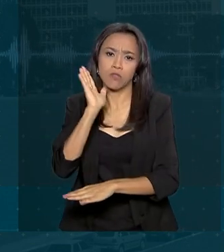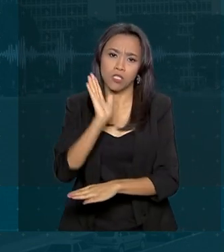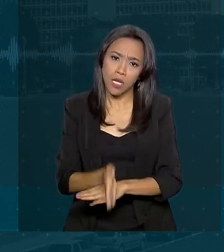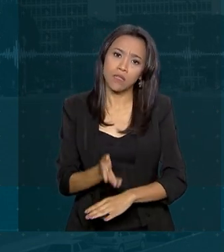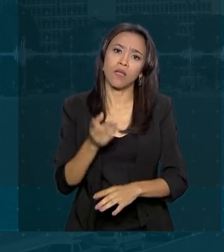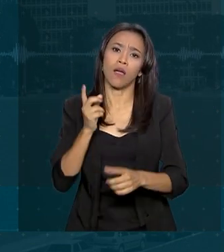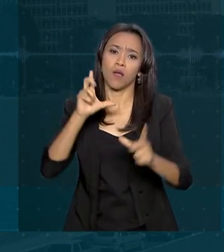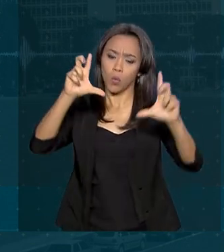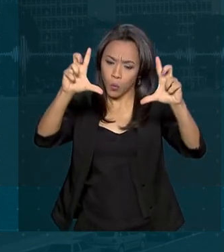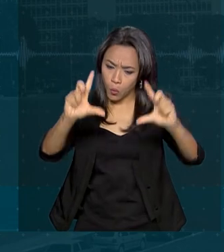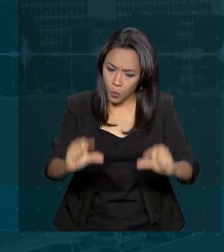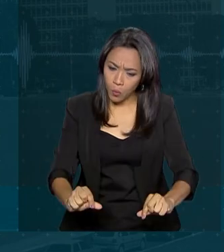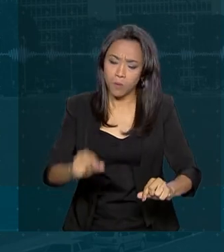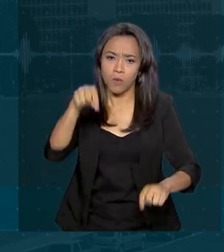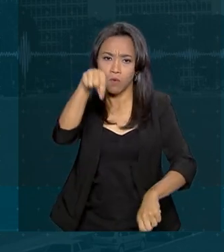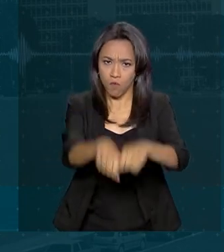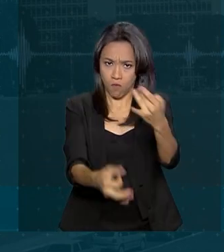o fogo e os problemas em cada uma das regiões.